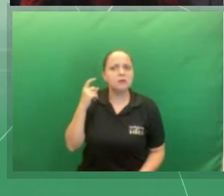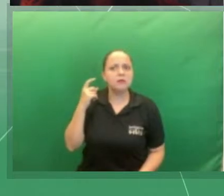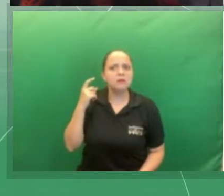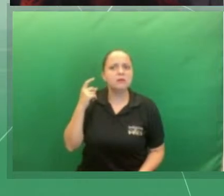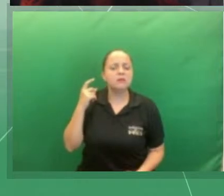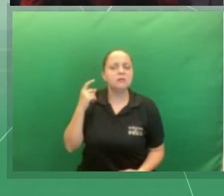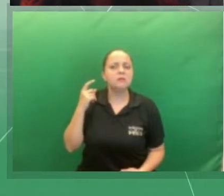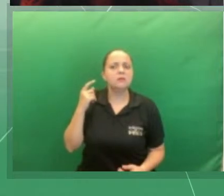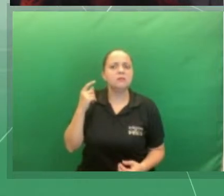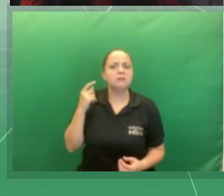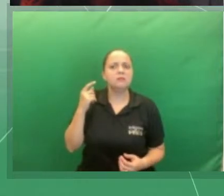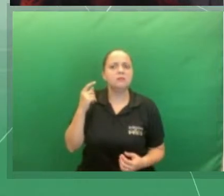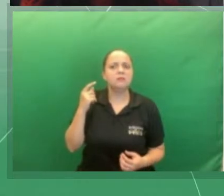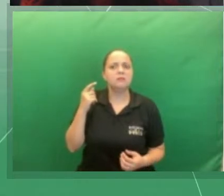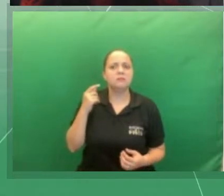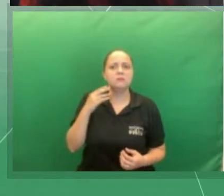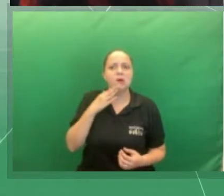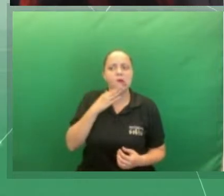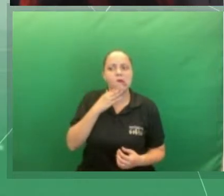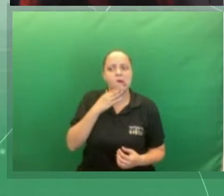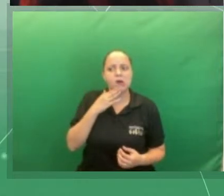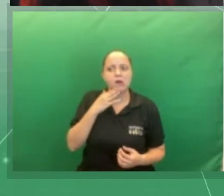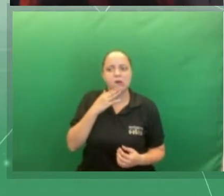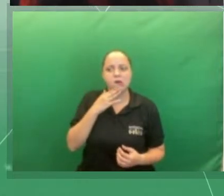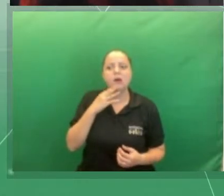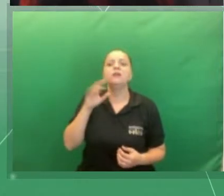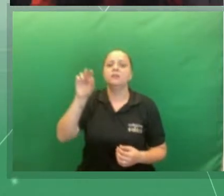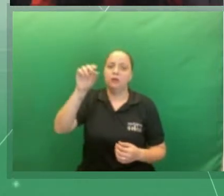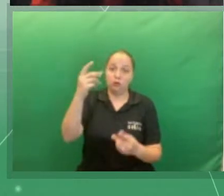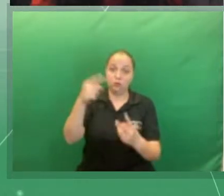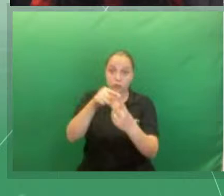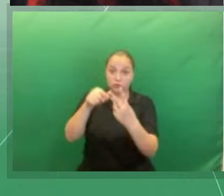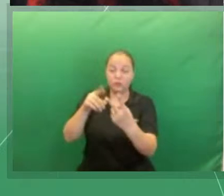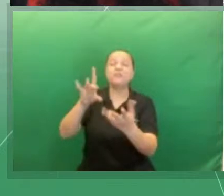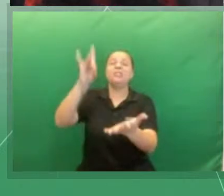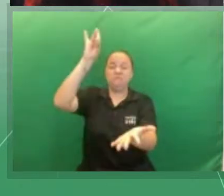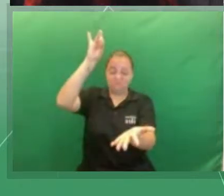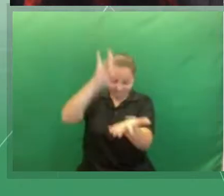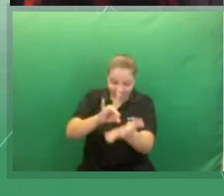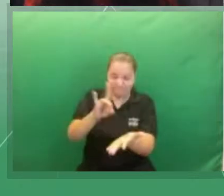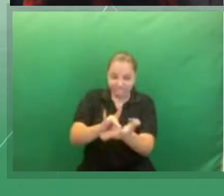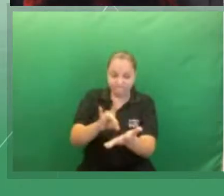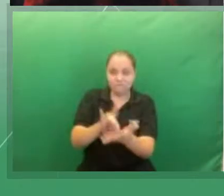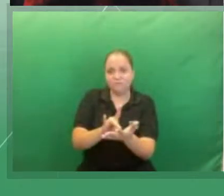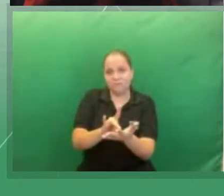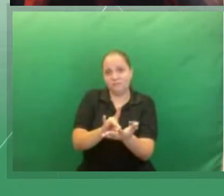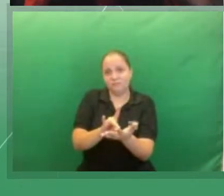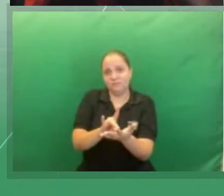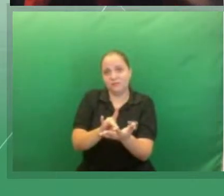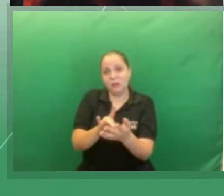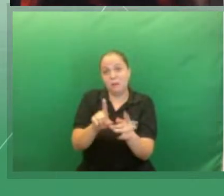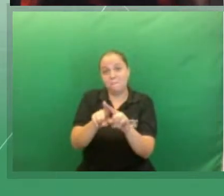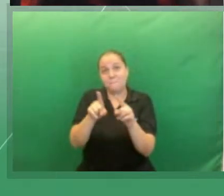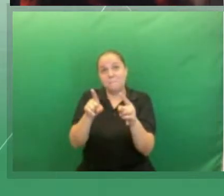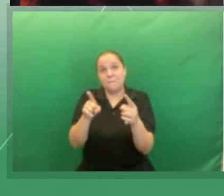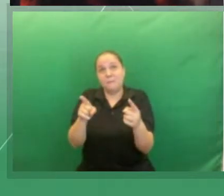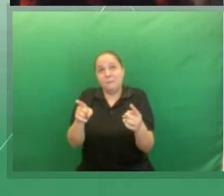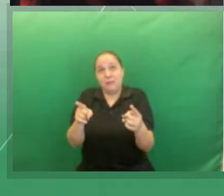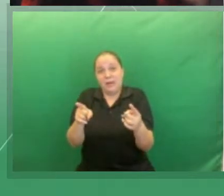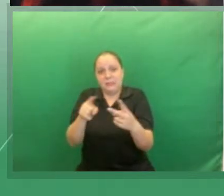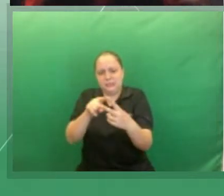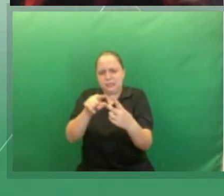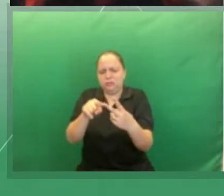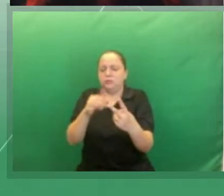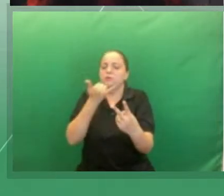afirmação da identidade racial negra, elas ainda estão presas às